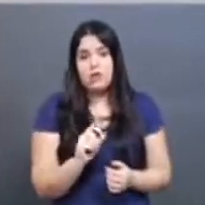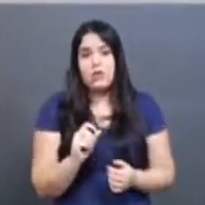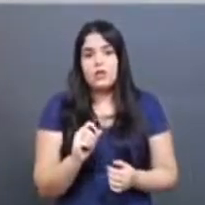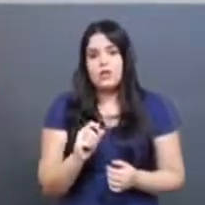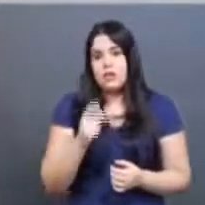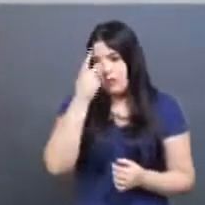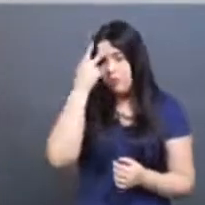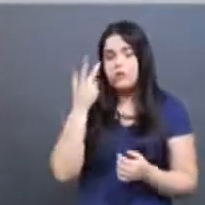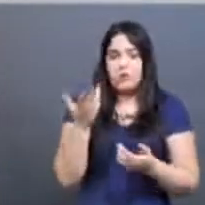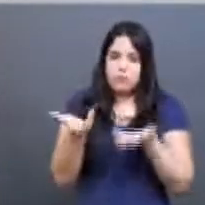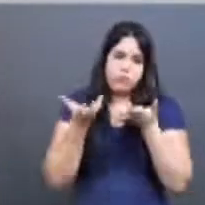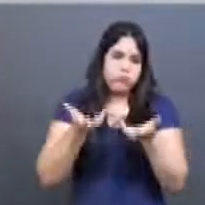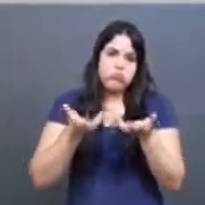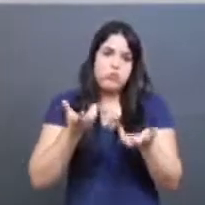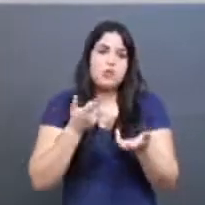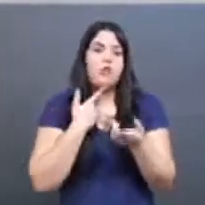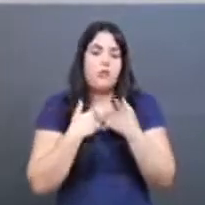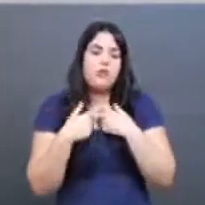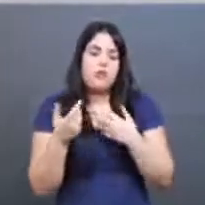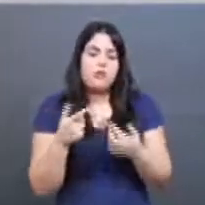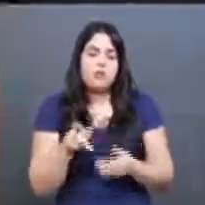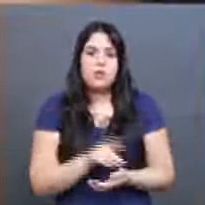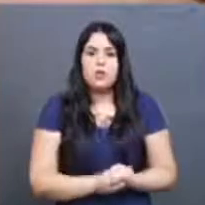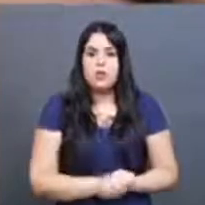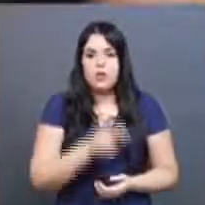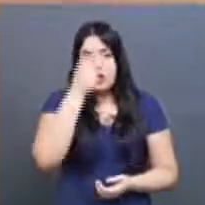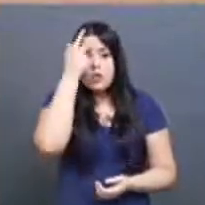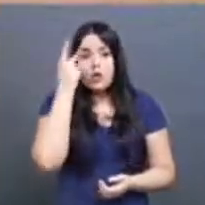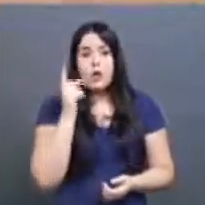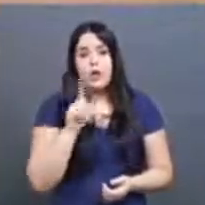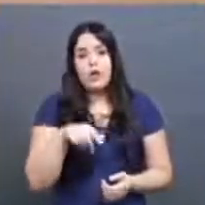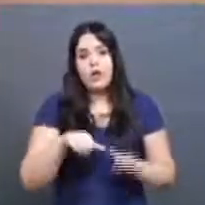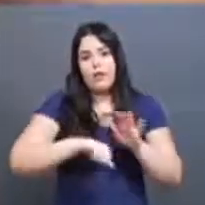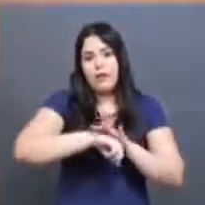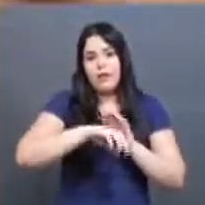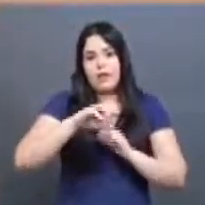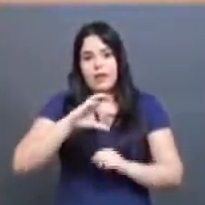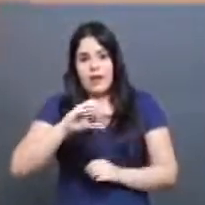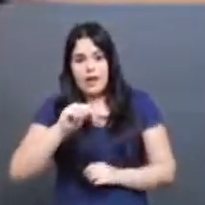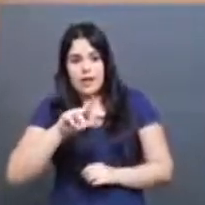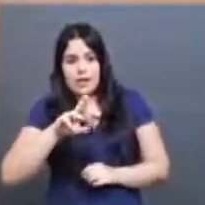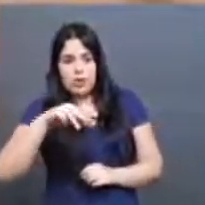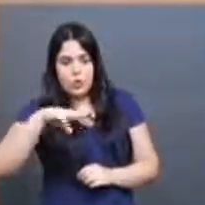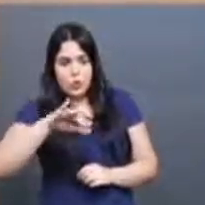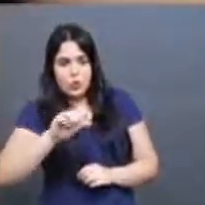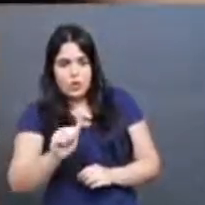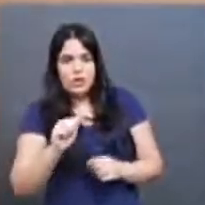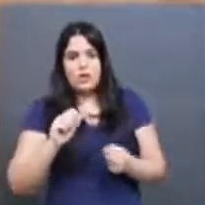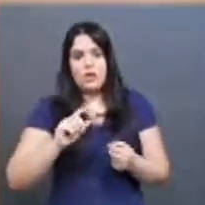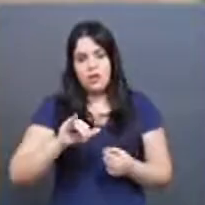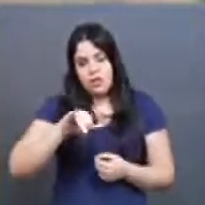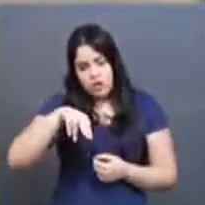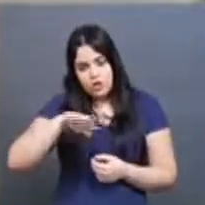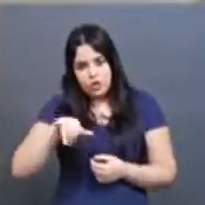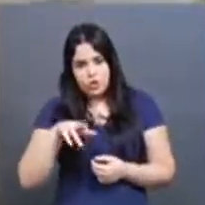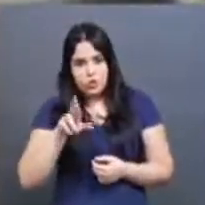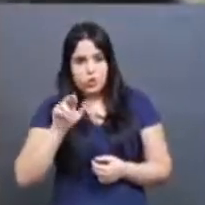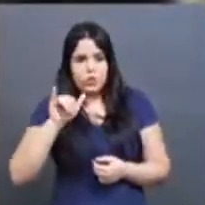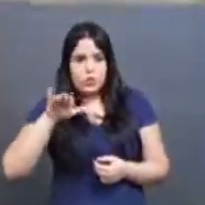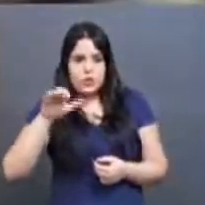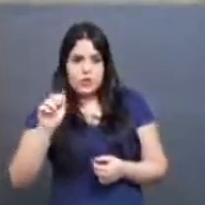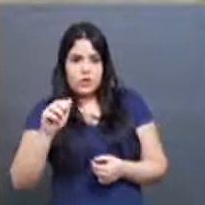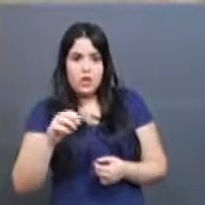desejado pela pessoa e se isso tiver configurado o crime de injúria, calúnia ou difamação. Isso já está, vamos dizer assim,